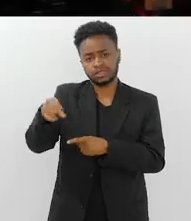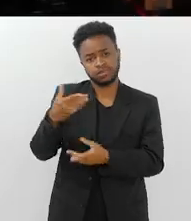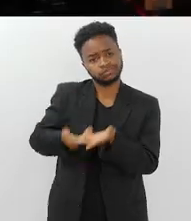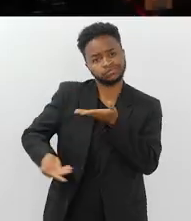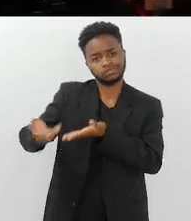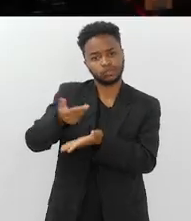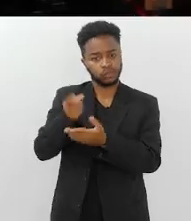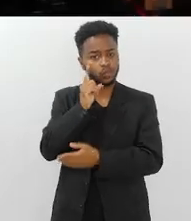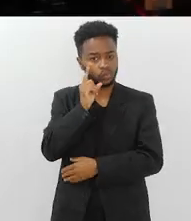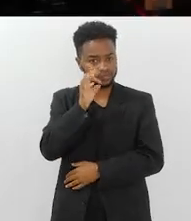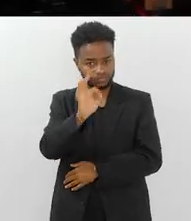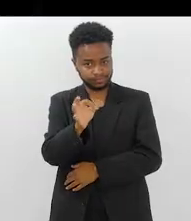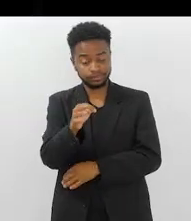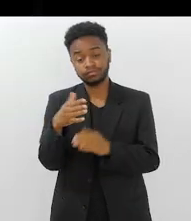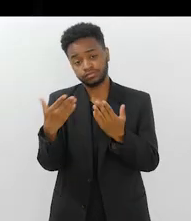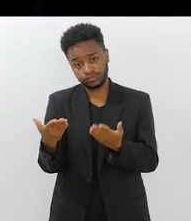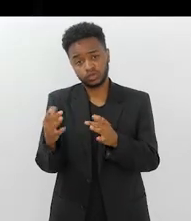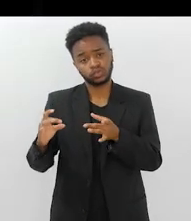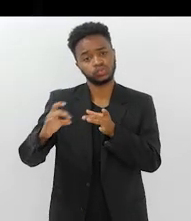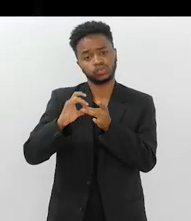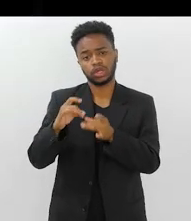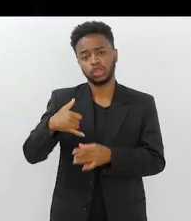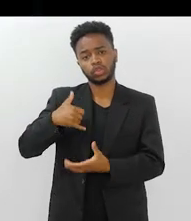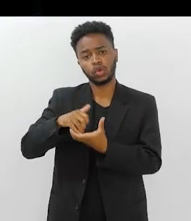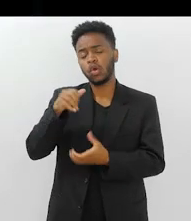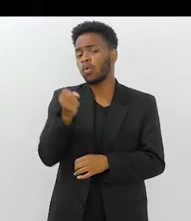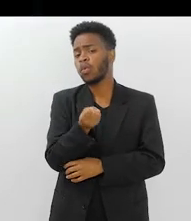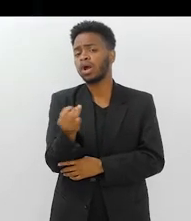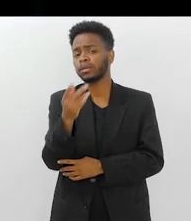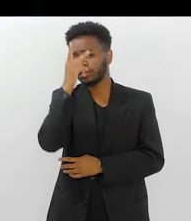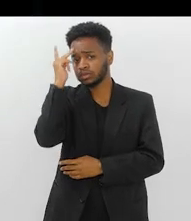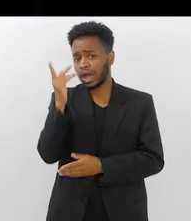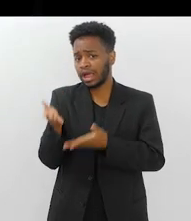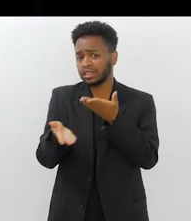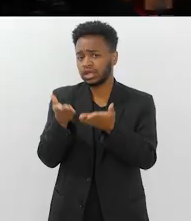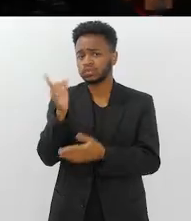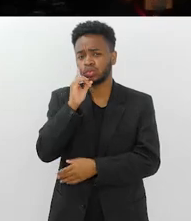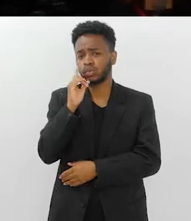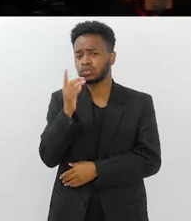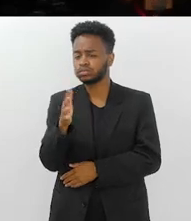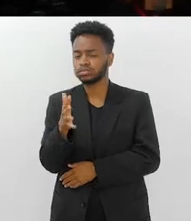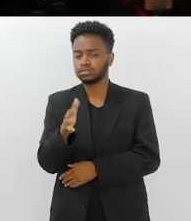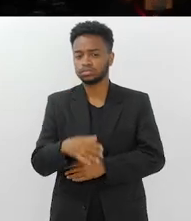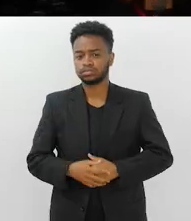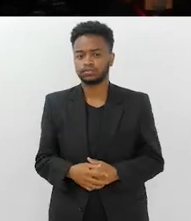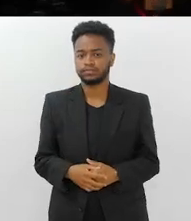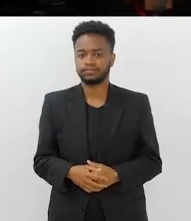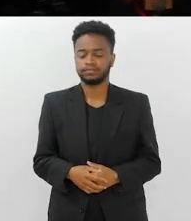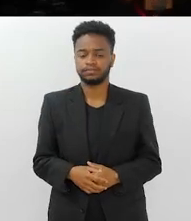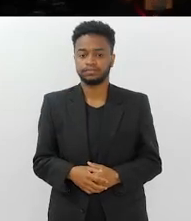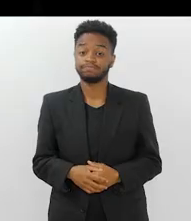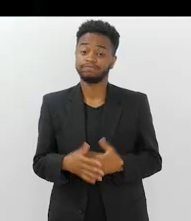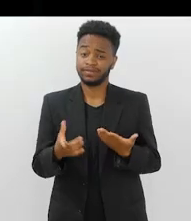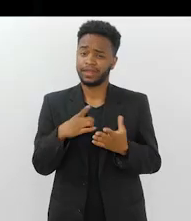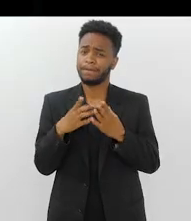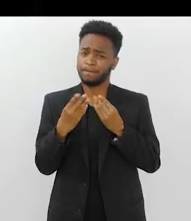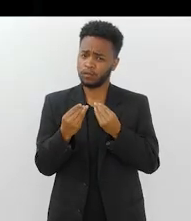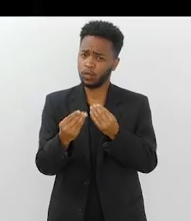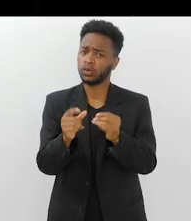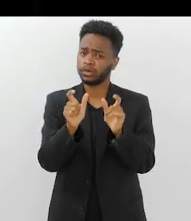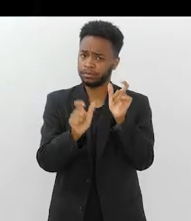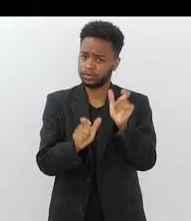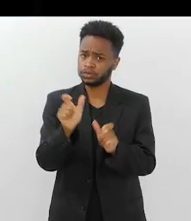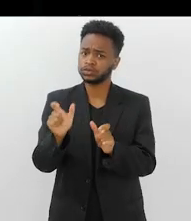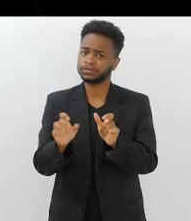na LIDS, com os idosos. Quantos idosos o senhor lida diariamente ali no seu trabalho? Olha, são muitos